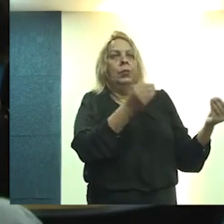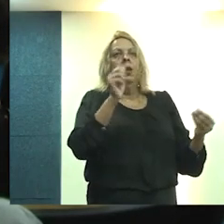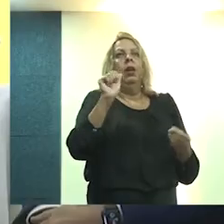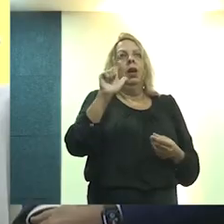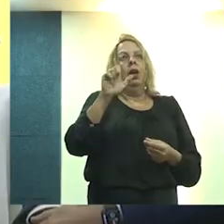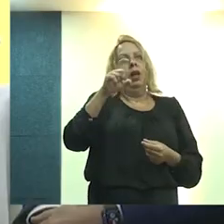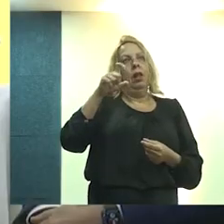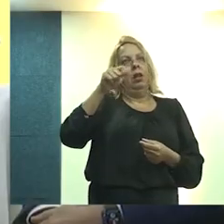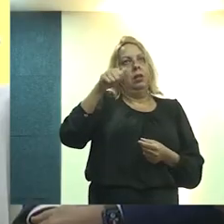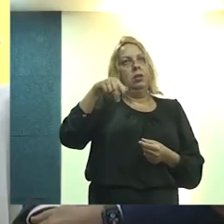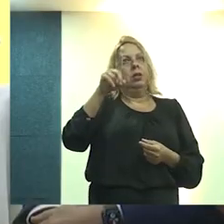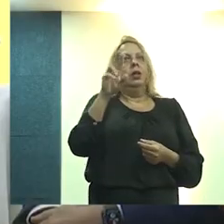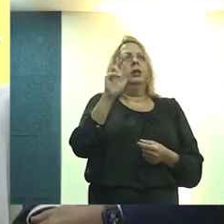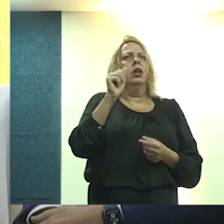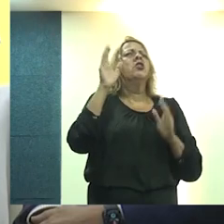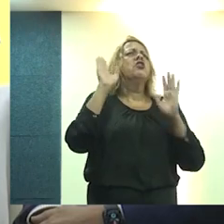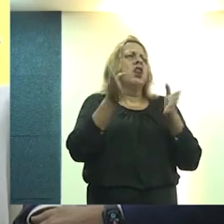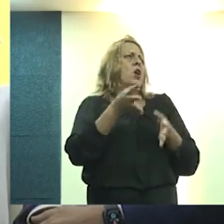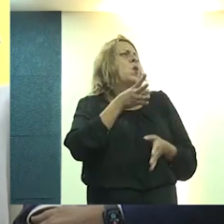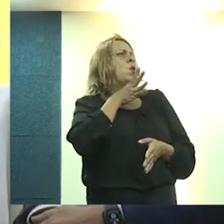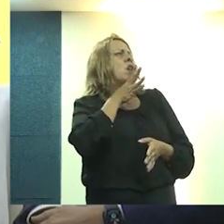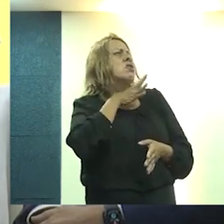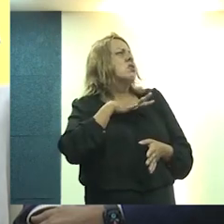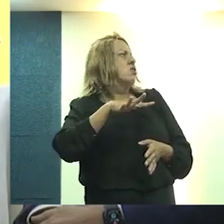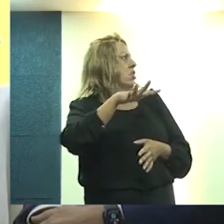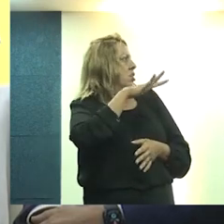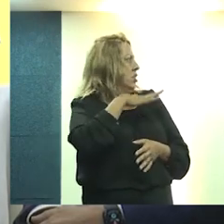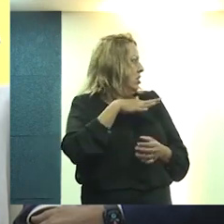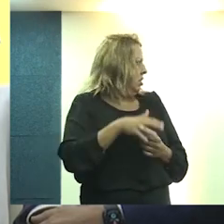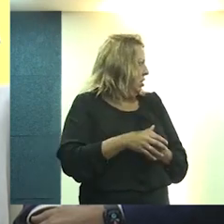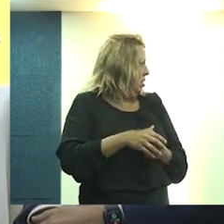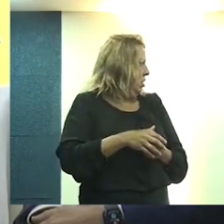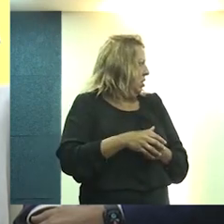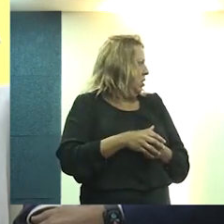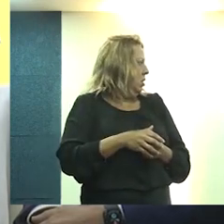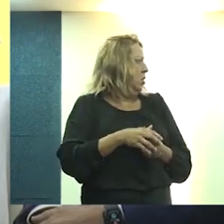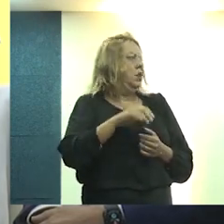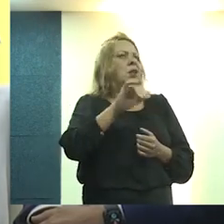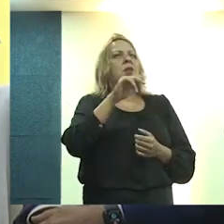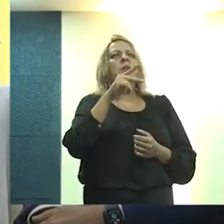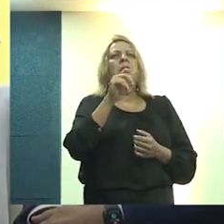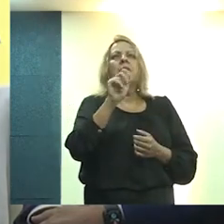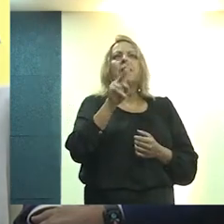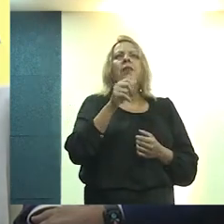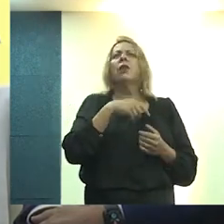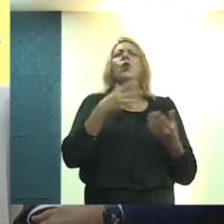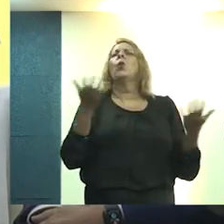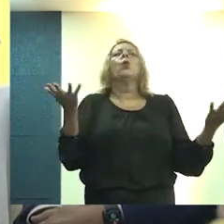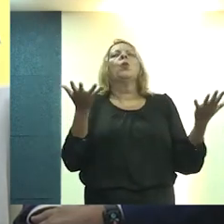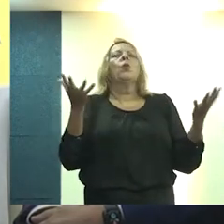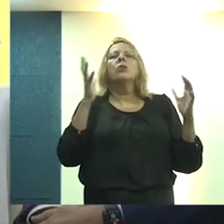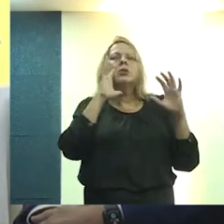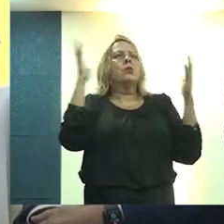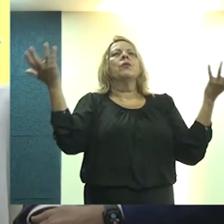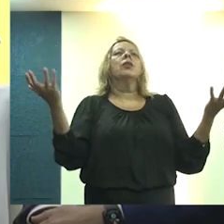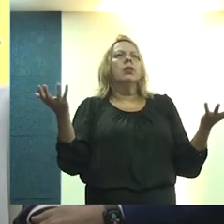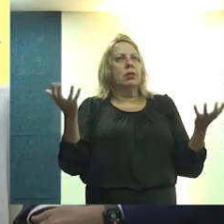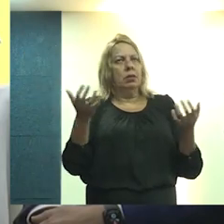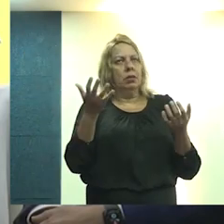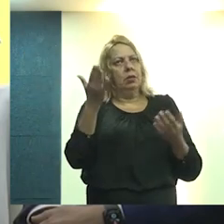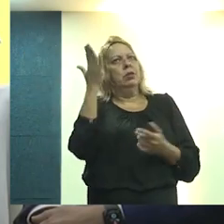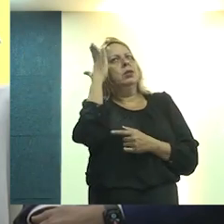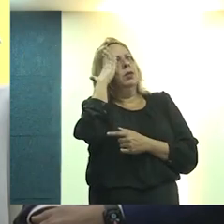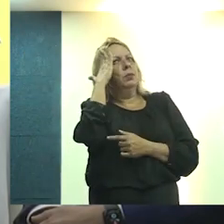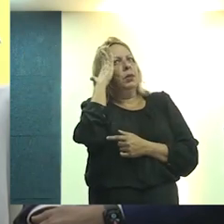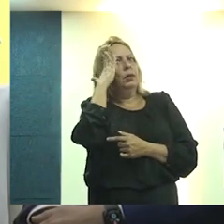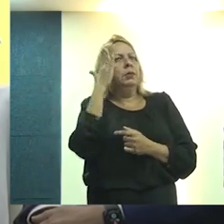folheto, porque ela conhece já a gente, mas a gente quer saber no PPA o quanto que a gente vai levar. Queremos